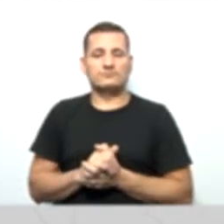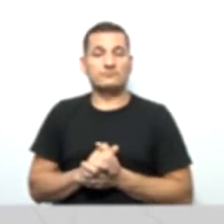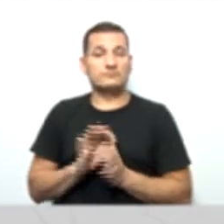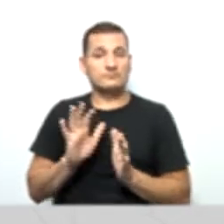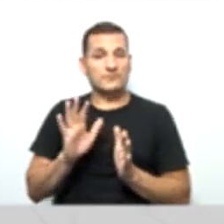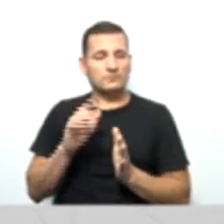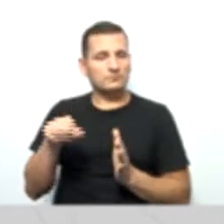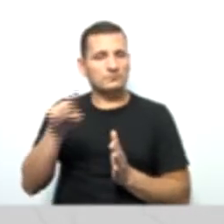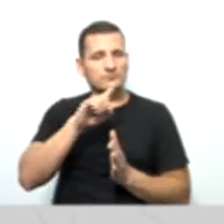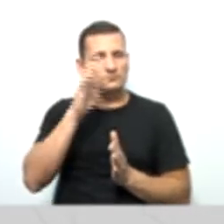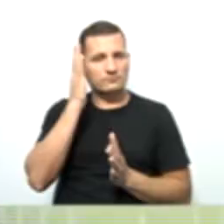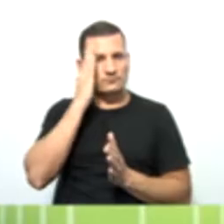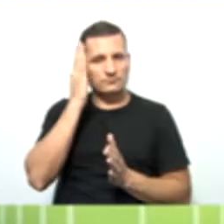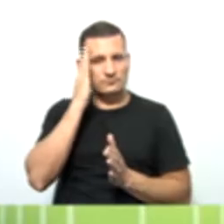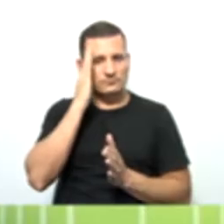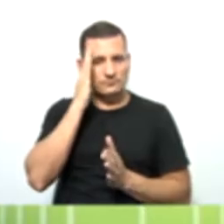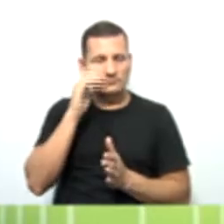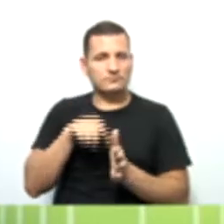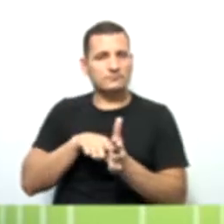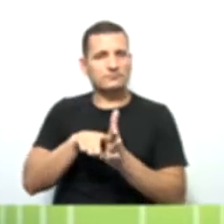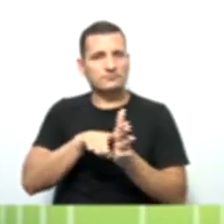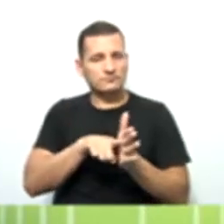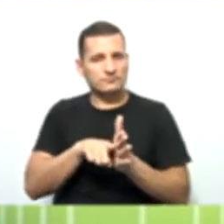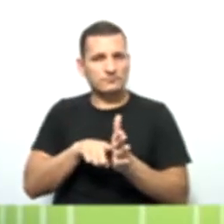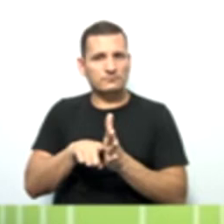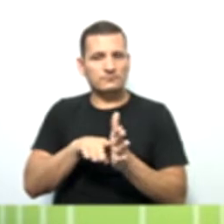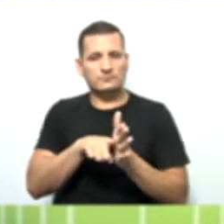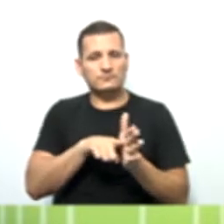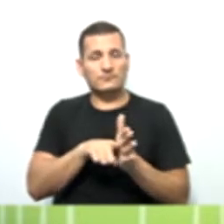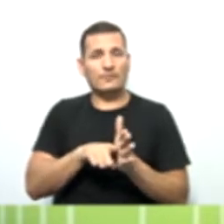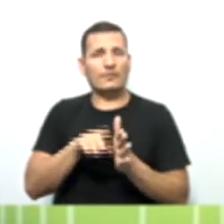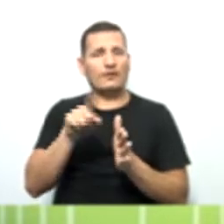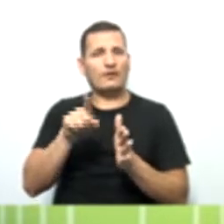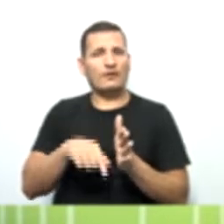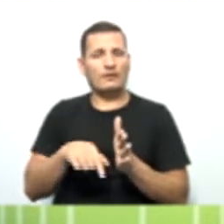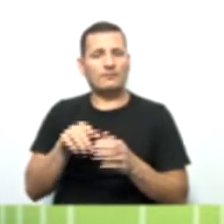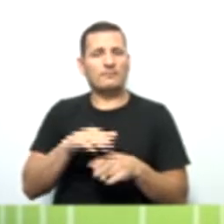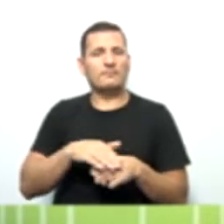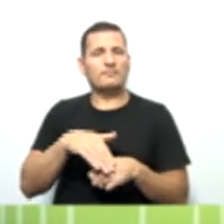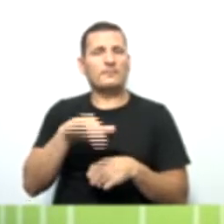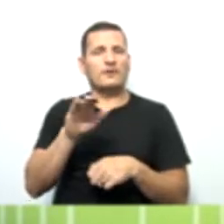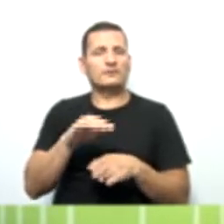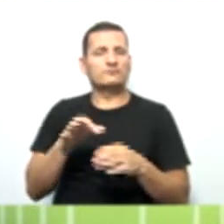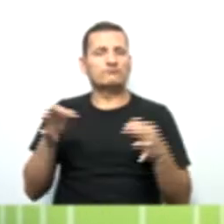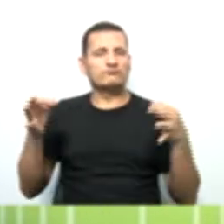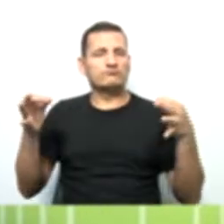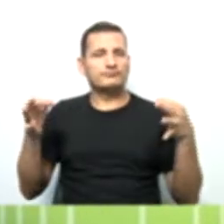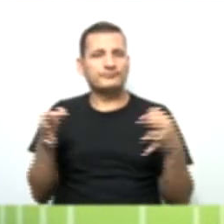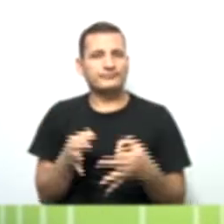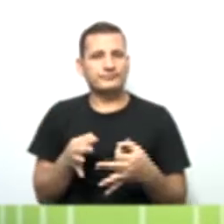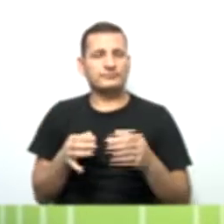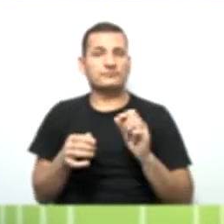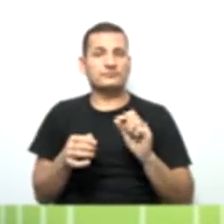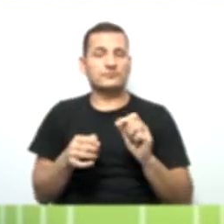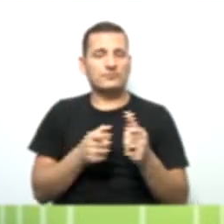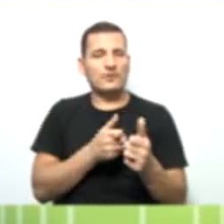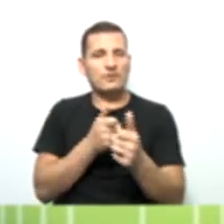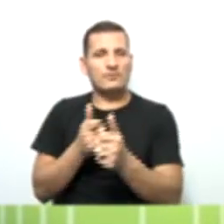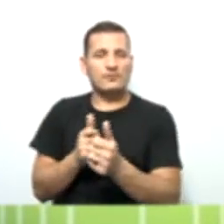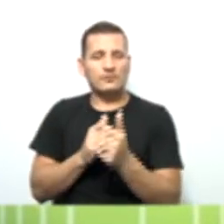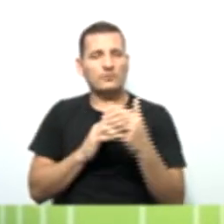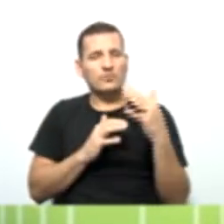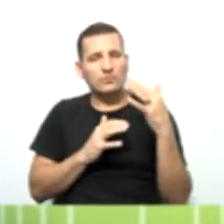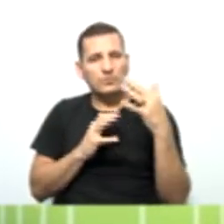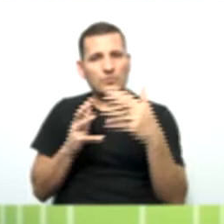entre nós, né, pessoal, A auditoria é uma forma mais eficaz de estar acompanhando todos